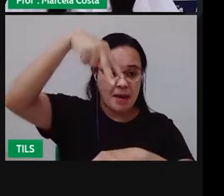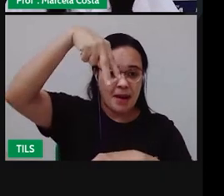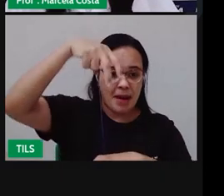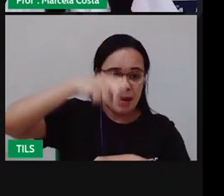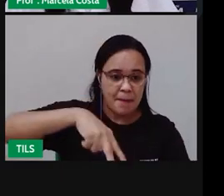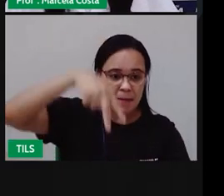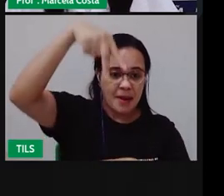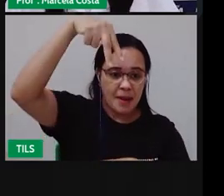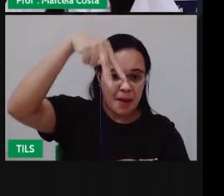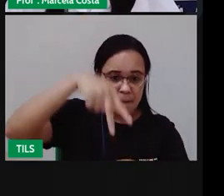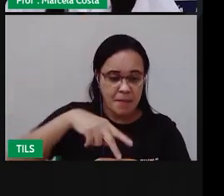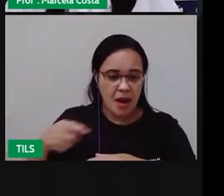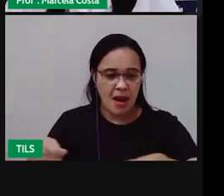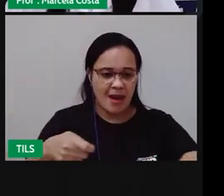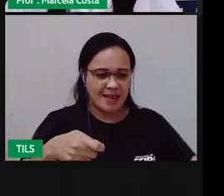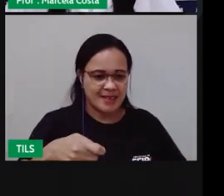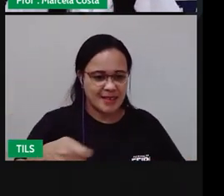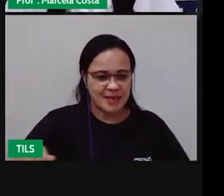Bambolê